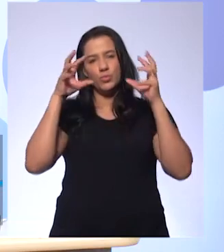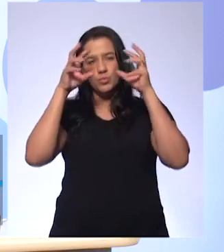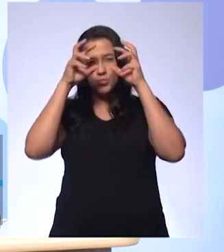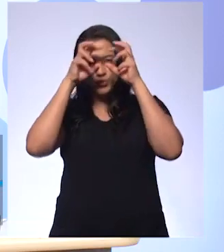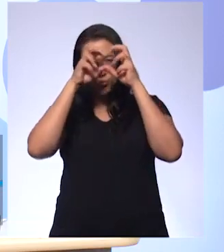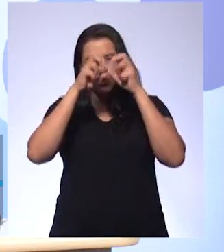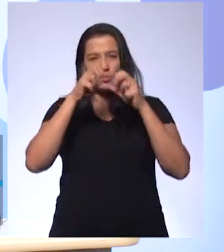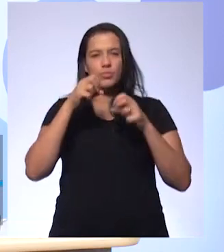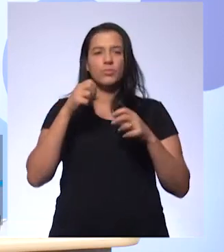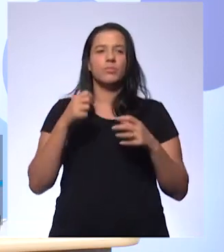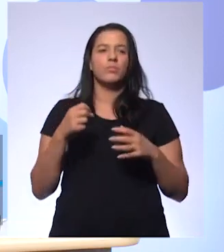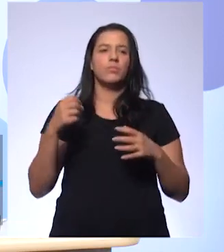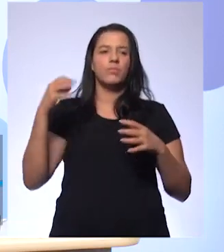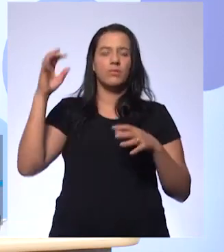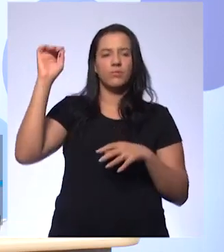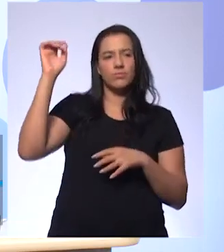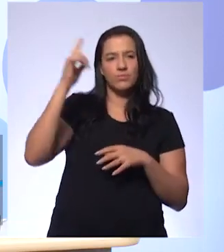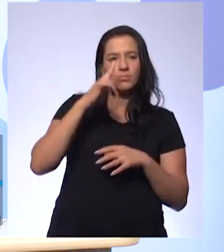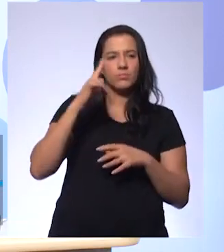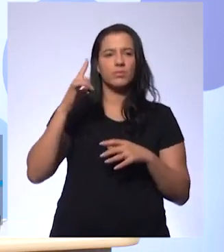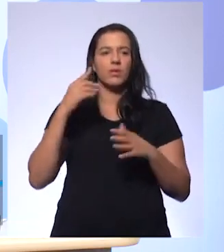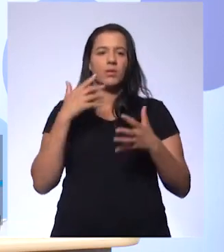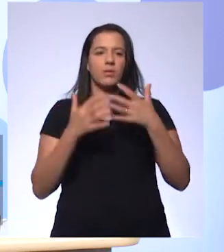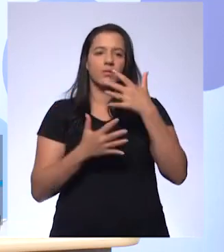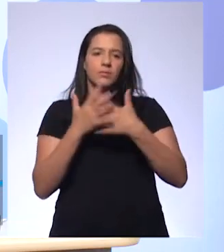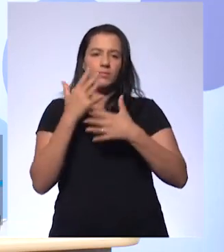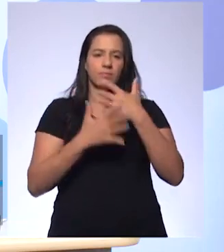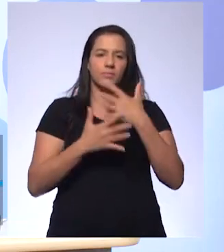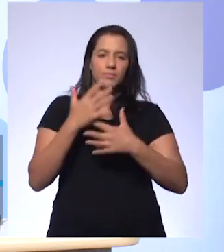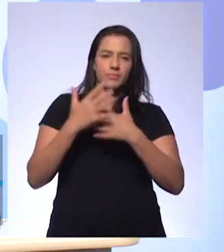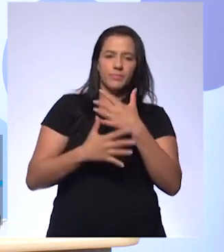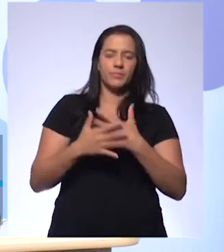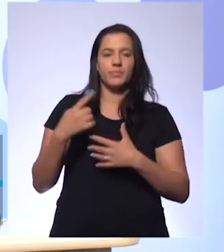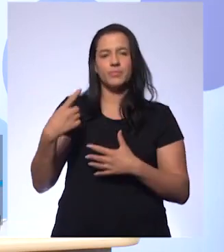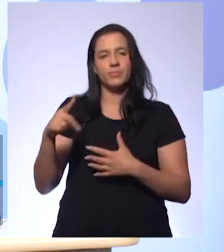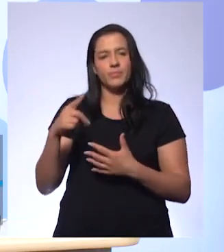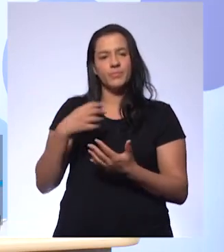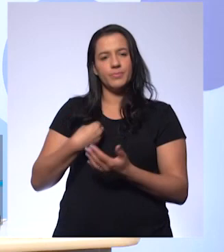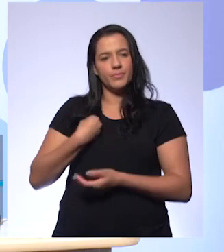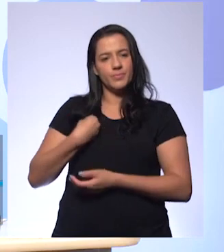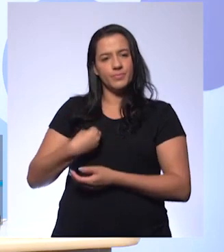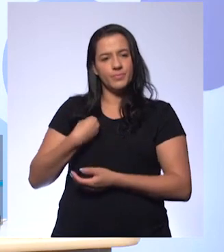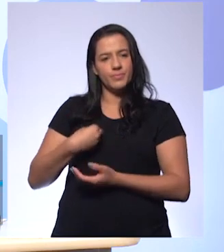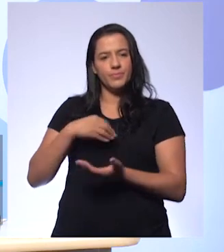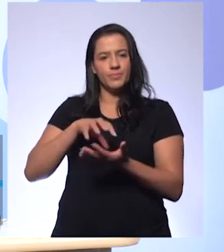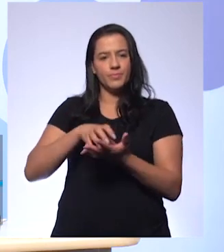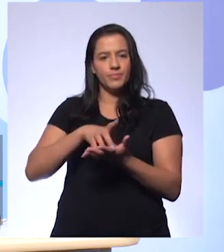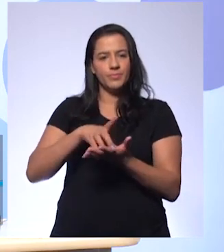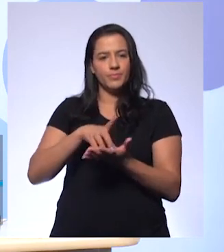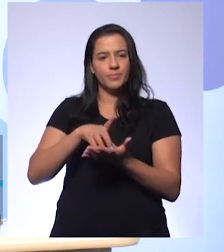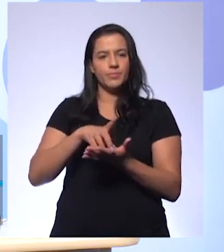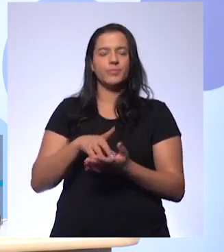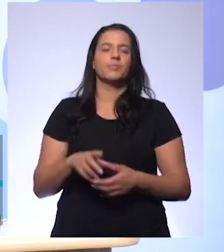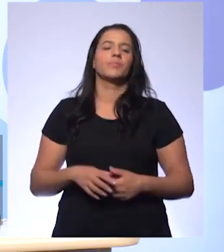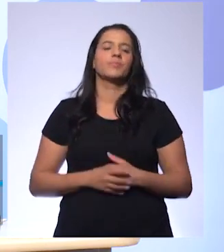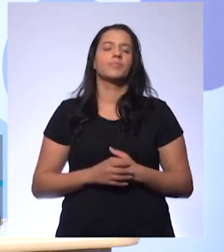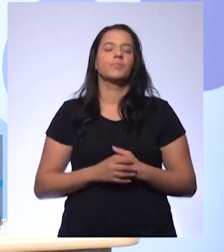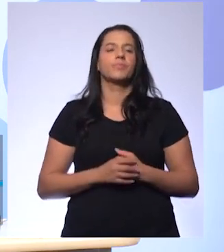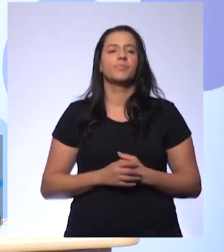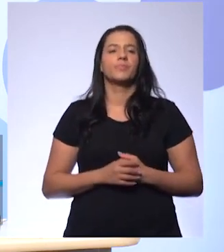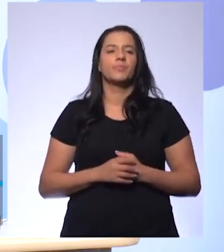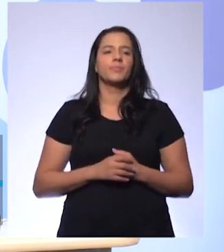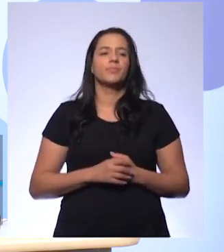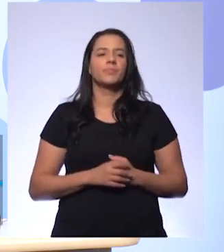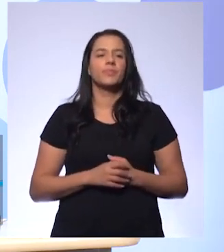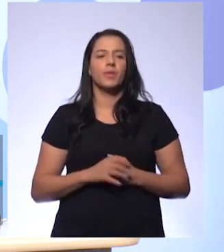permitindo a entrada dos raios solares. Isso atrapalhou um pouco a sobrevivência dos dinossauros aqui por